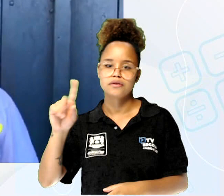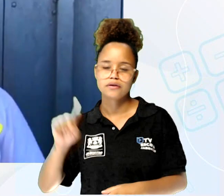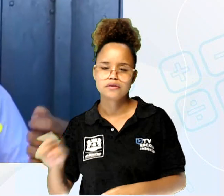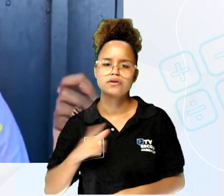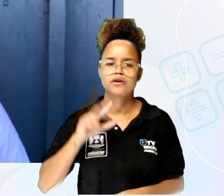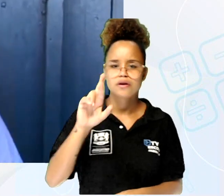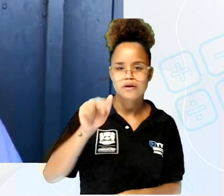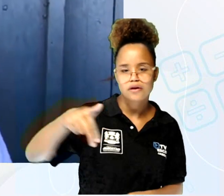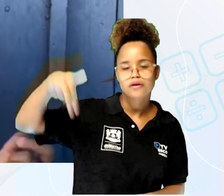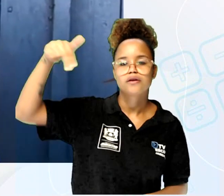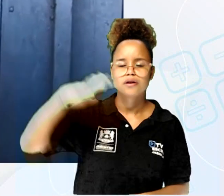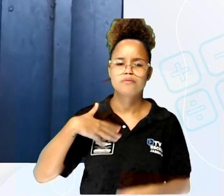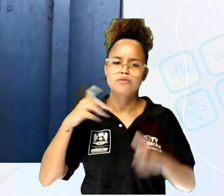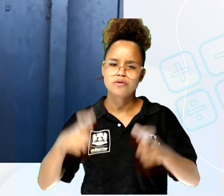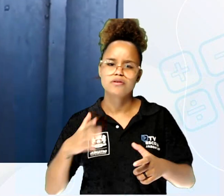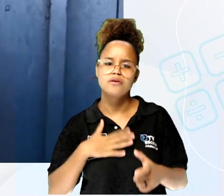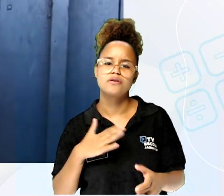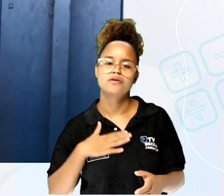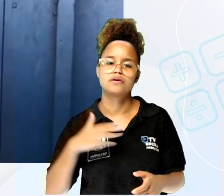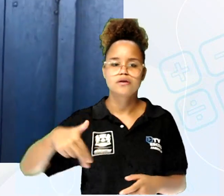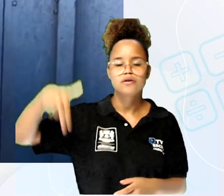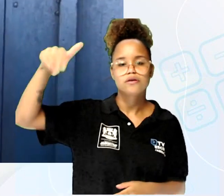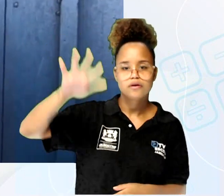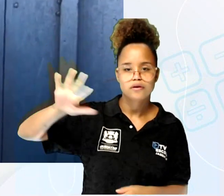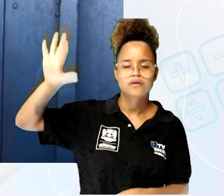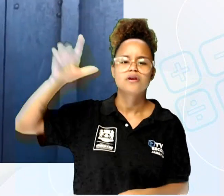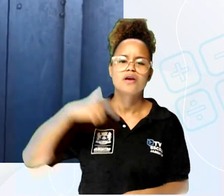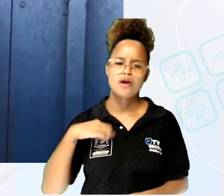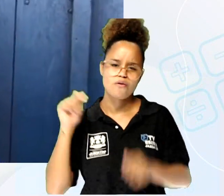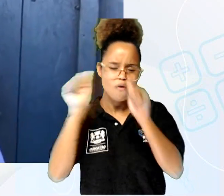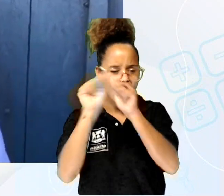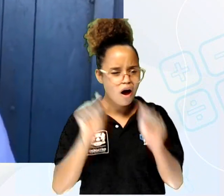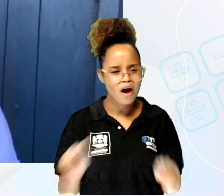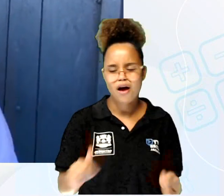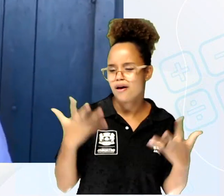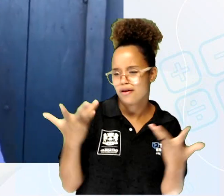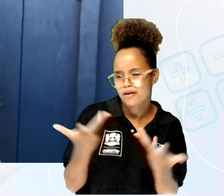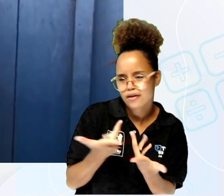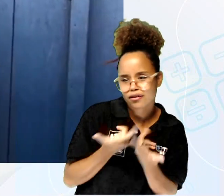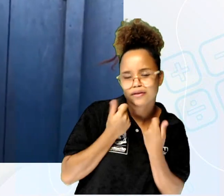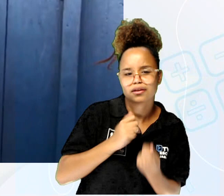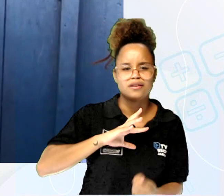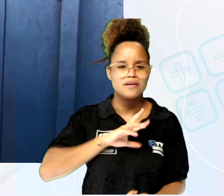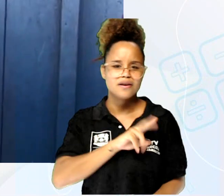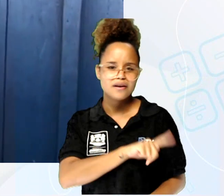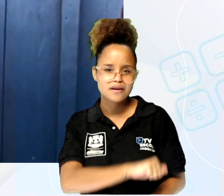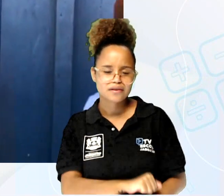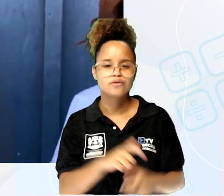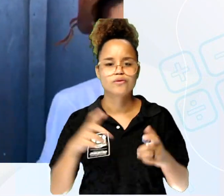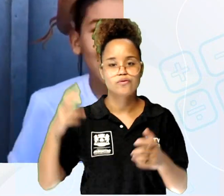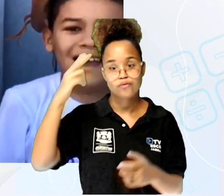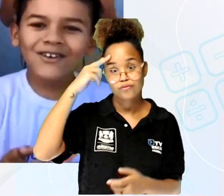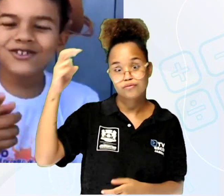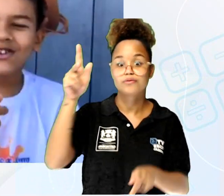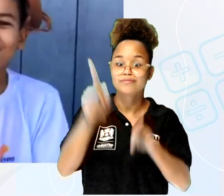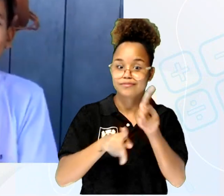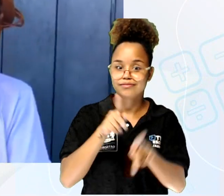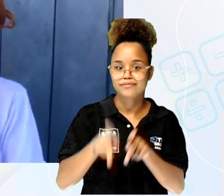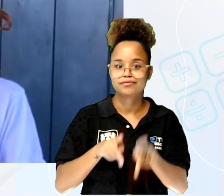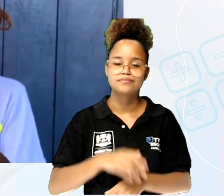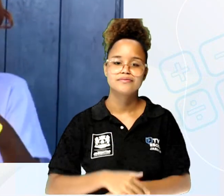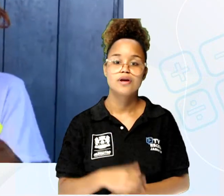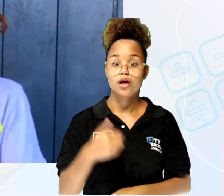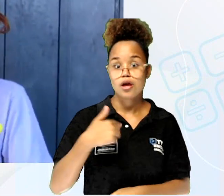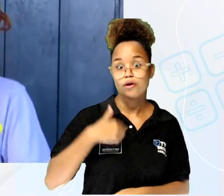estado, nordestina e ponta igual. Sou pela arte encantada, um eterno apaixonado da cultura popular. Eu sou